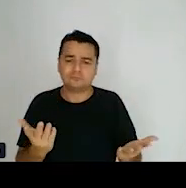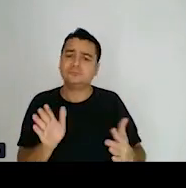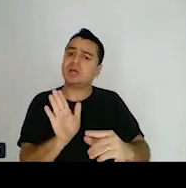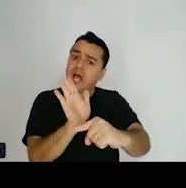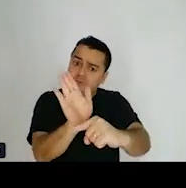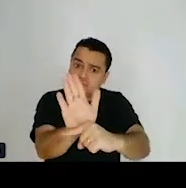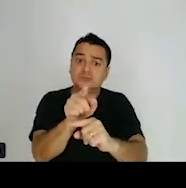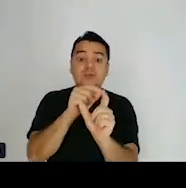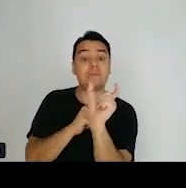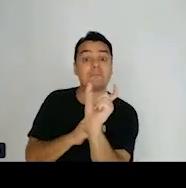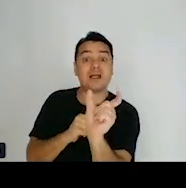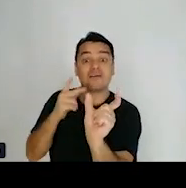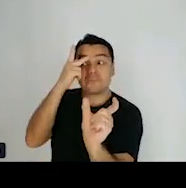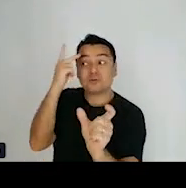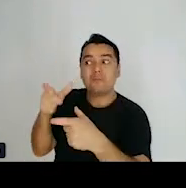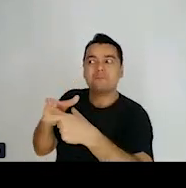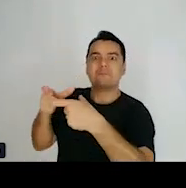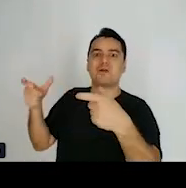conhecida.